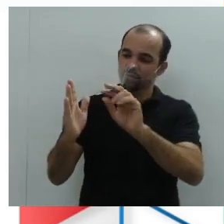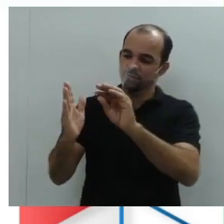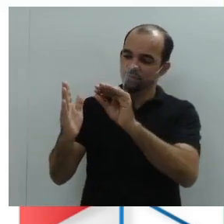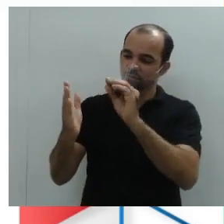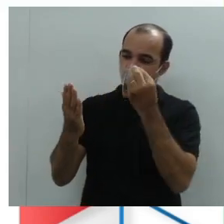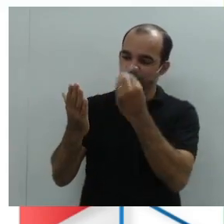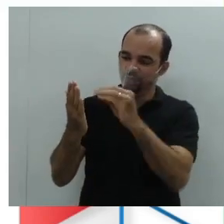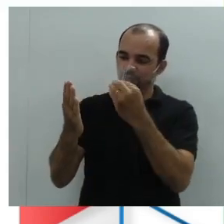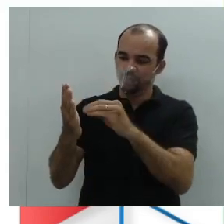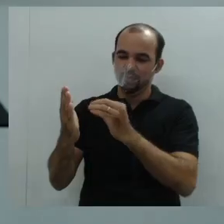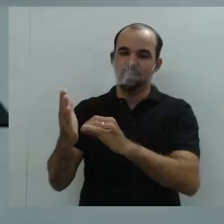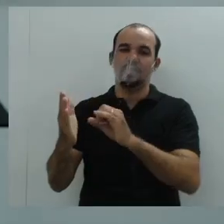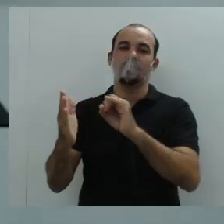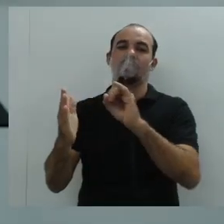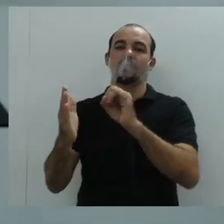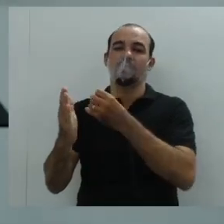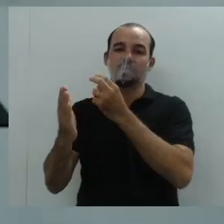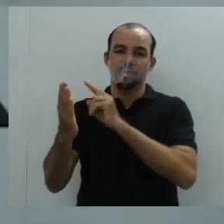Gente,